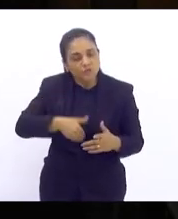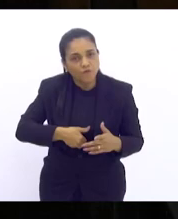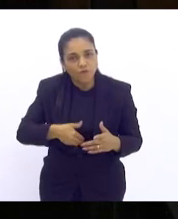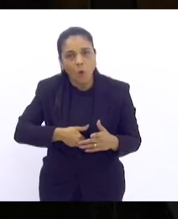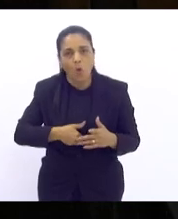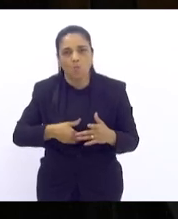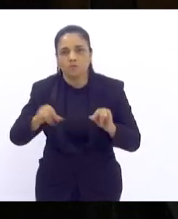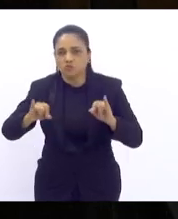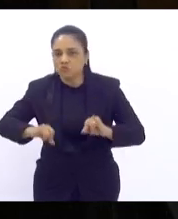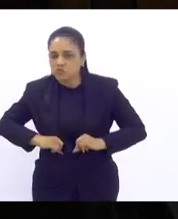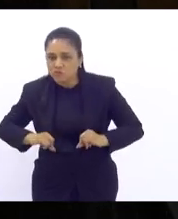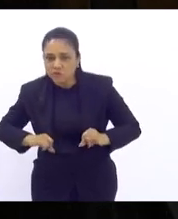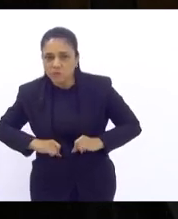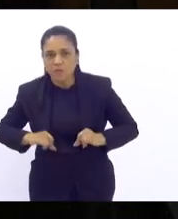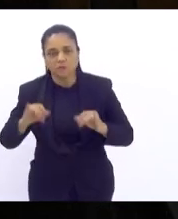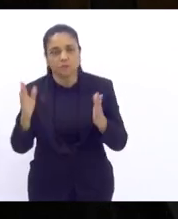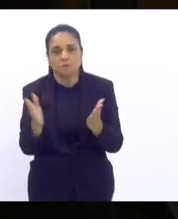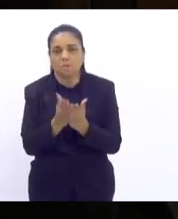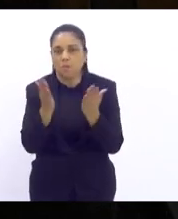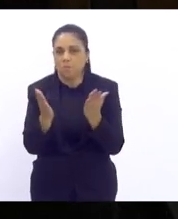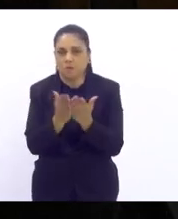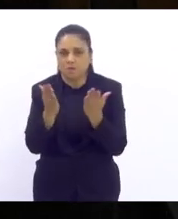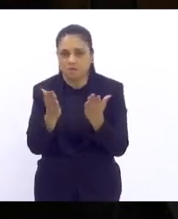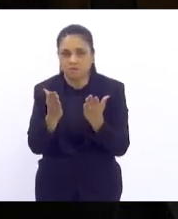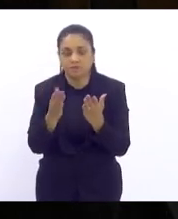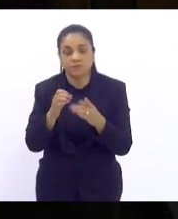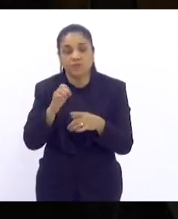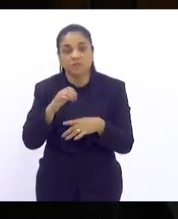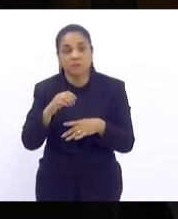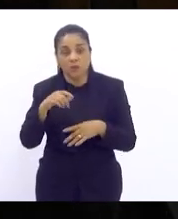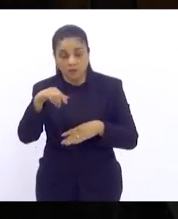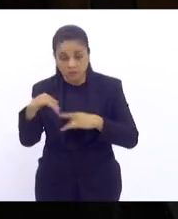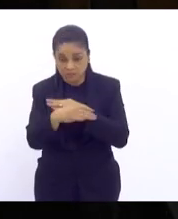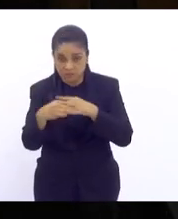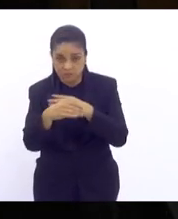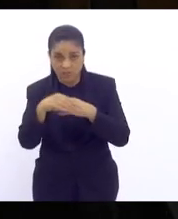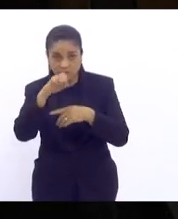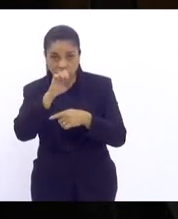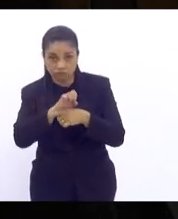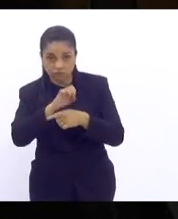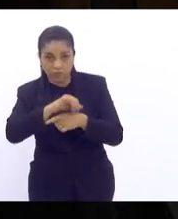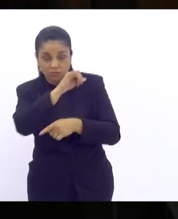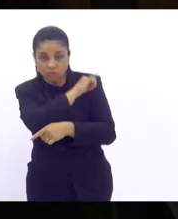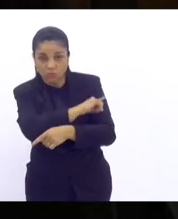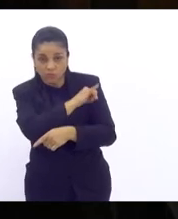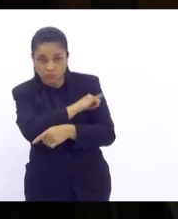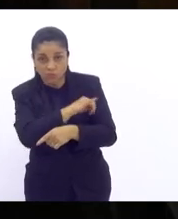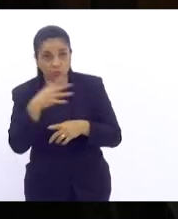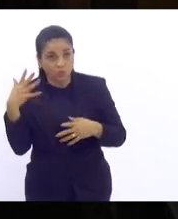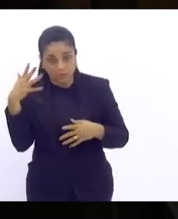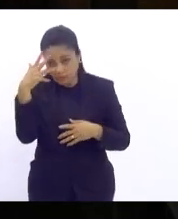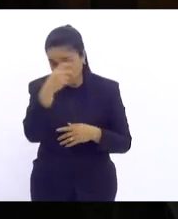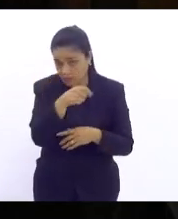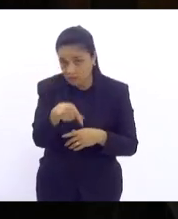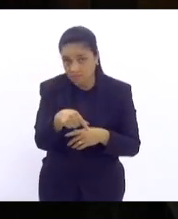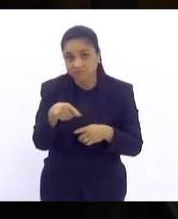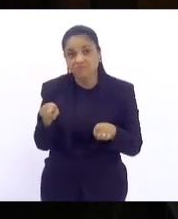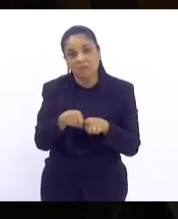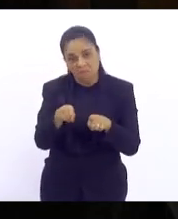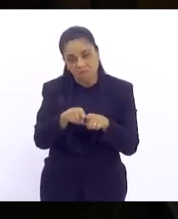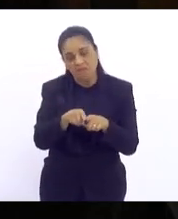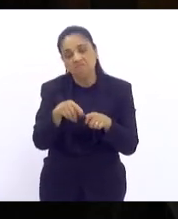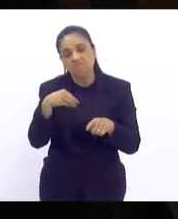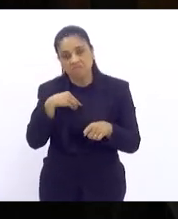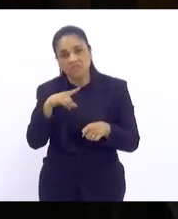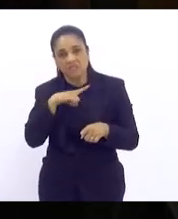que é de miséria e que é de pobreza então o Rio de Janeiro essa cidade linda carrega consigo também a discrepância de